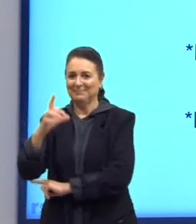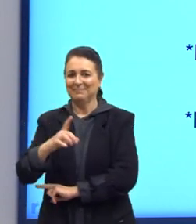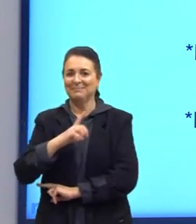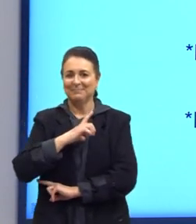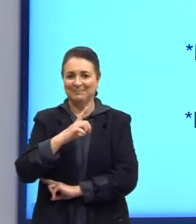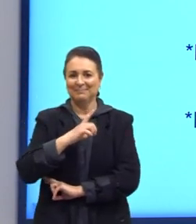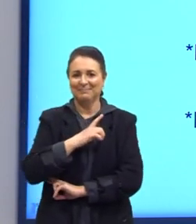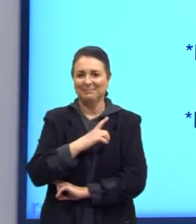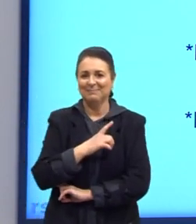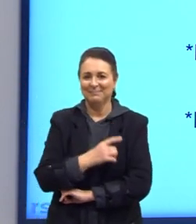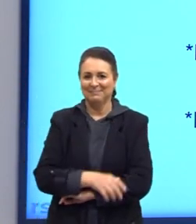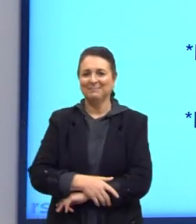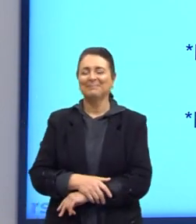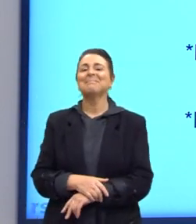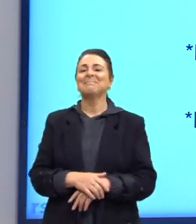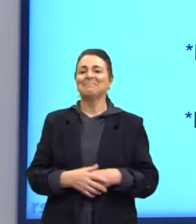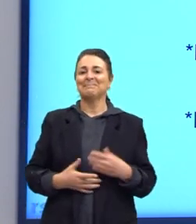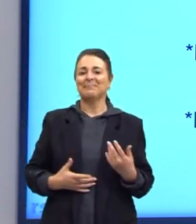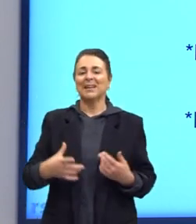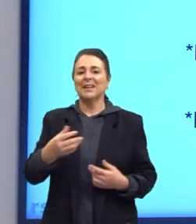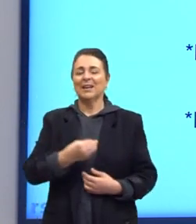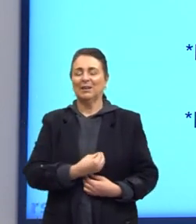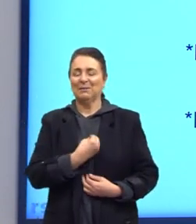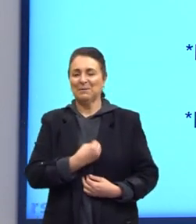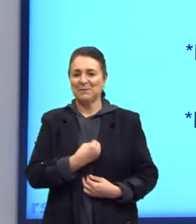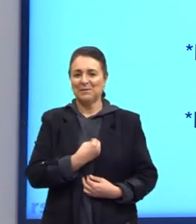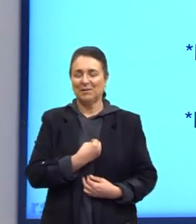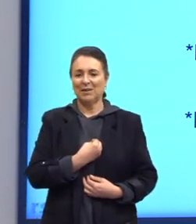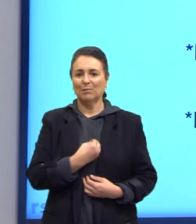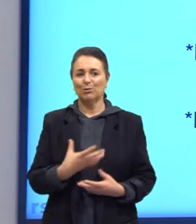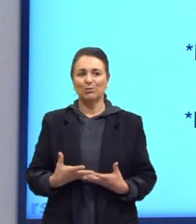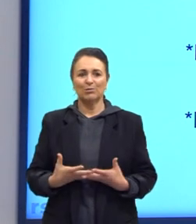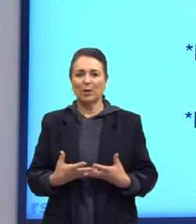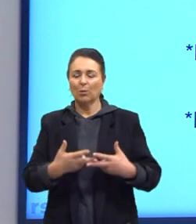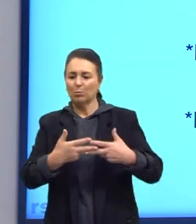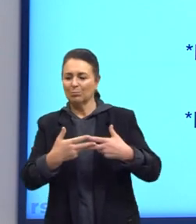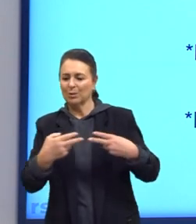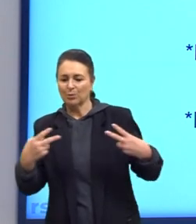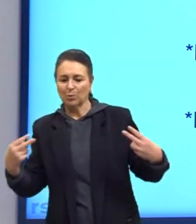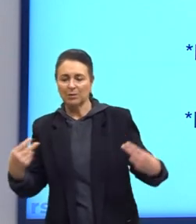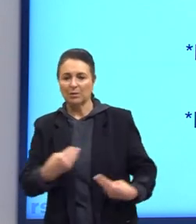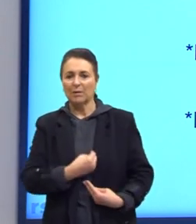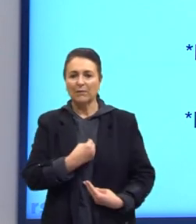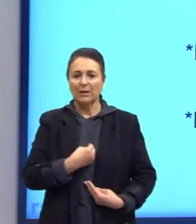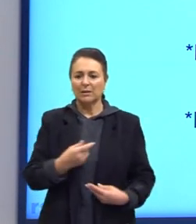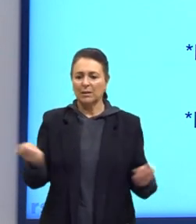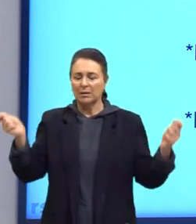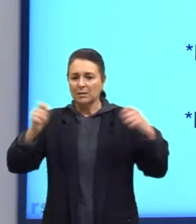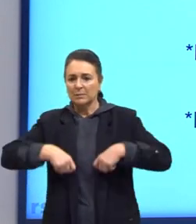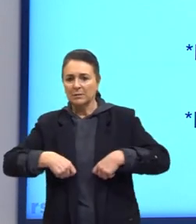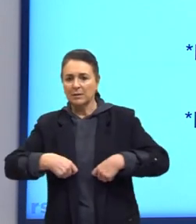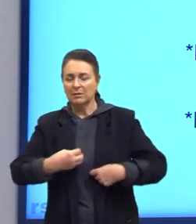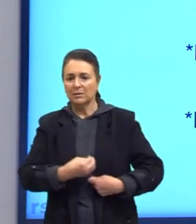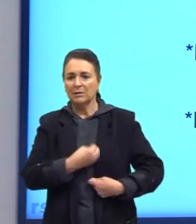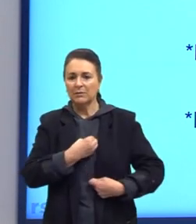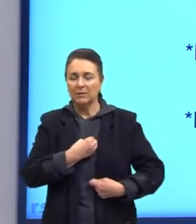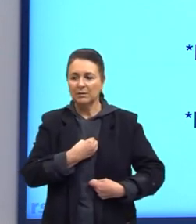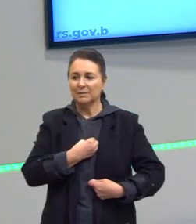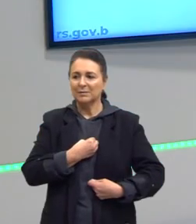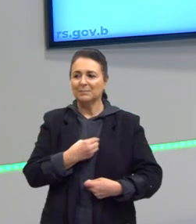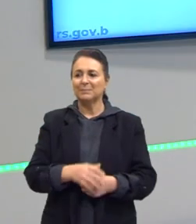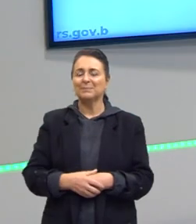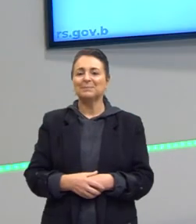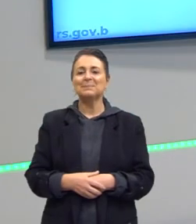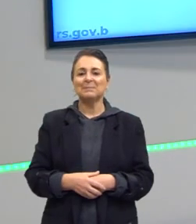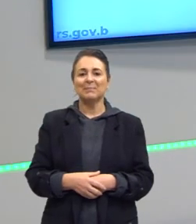estamos vendo que nós vivemos as nossas condições de vida, as possibilidades de condição de vida hoje são